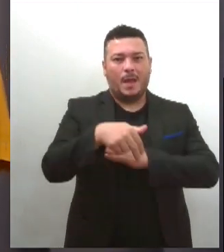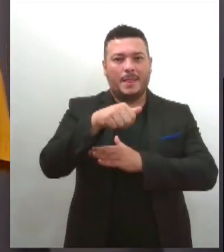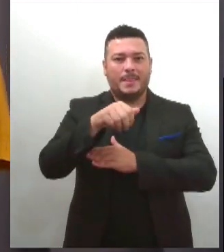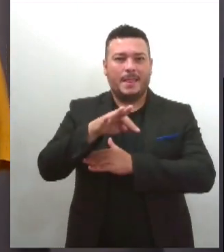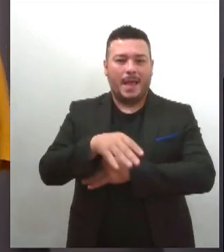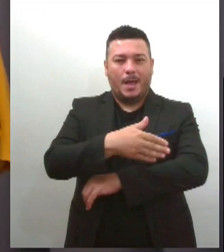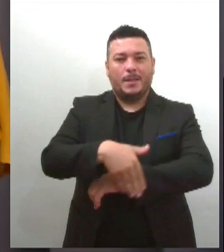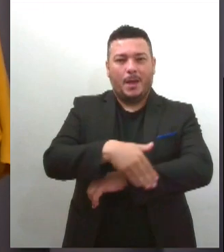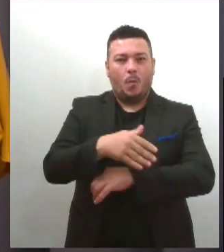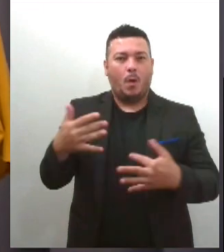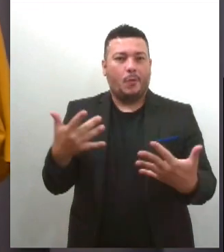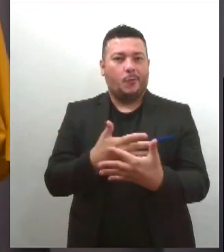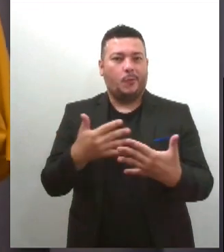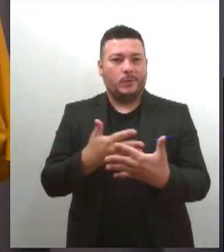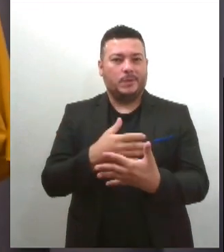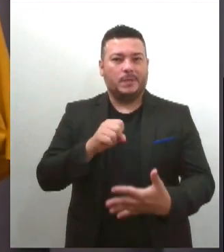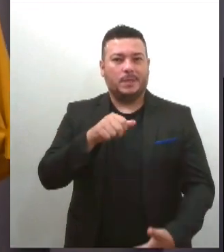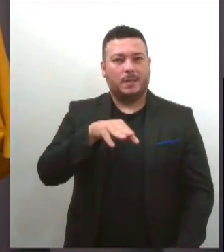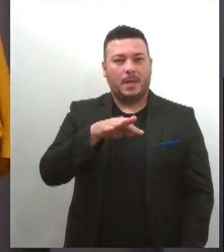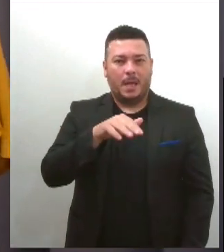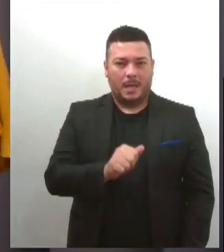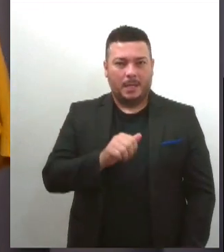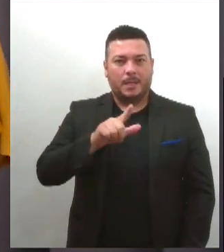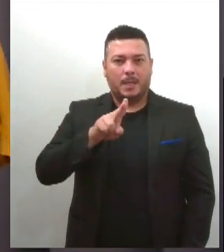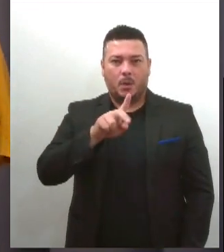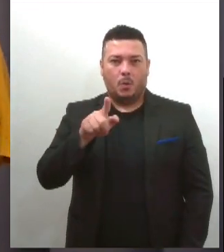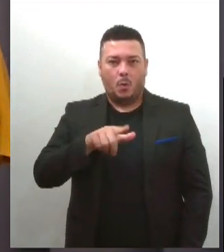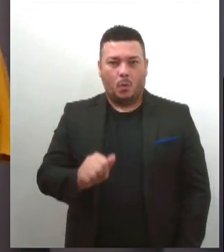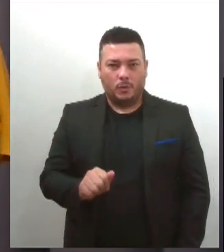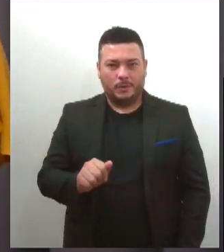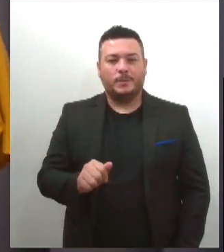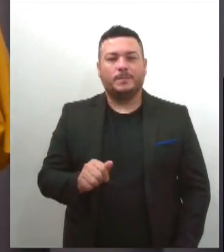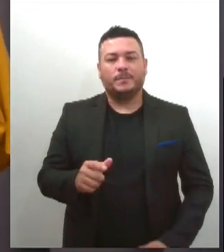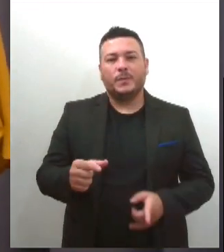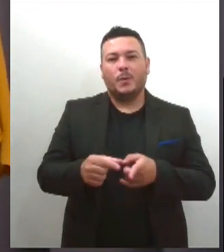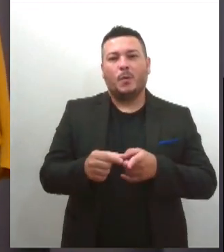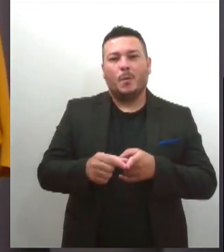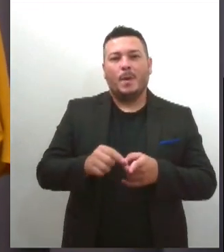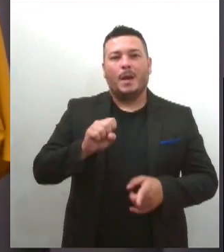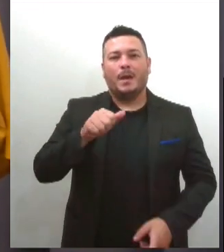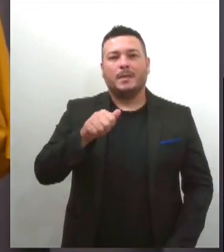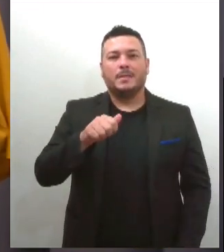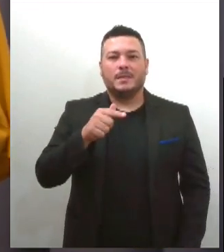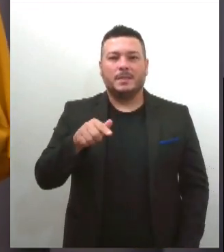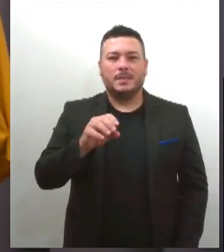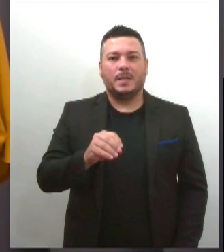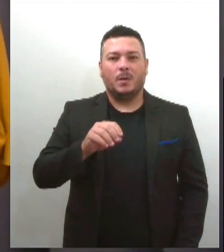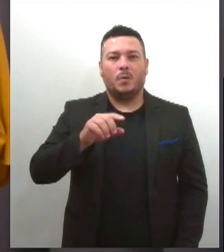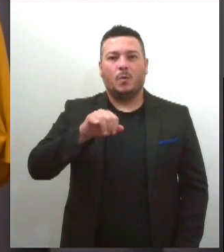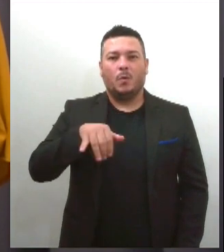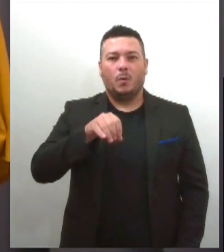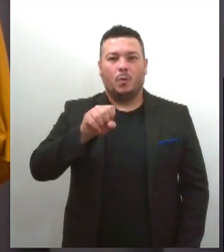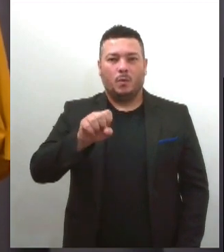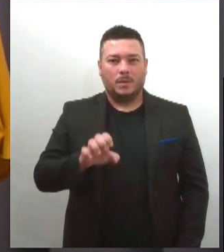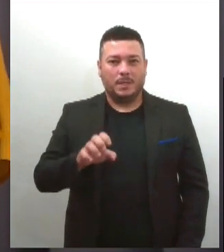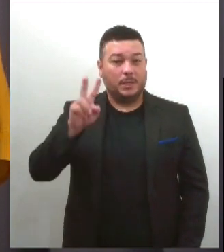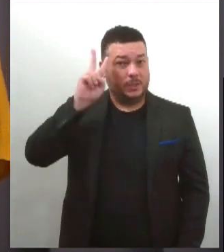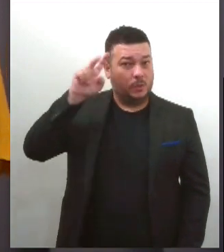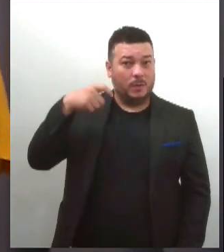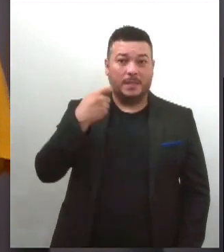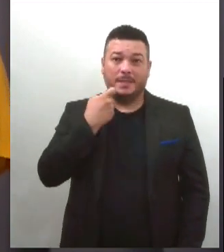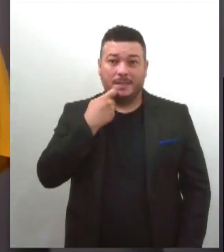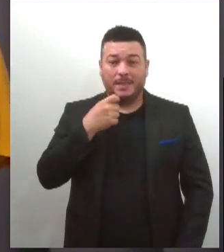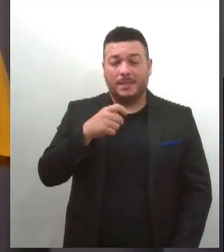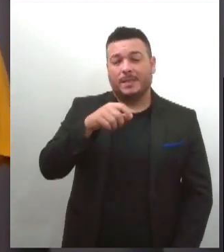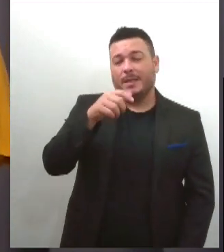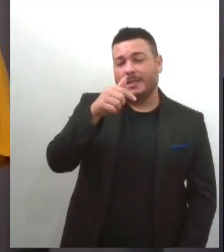Santa Luzia 680, no bairro São José, em Aracaju, de segunda a sexta-feira, das 7h, a 1h da